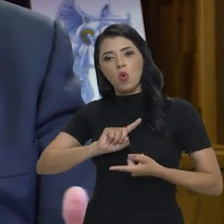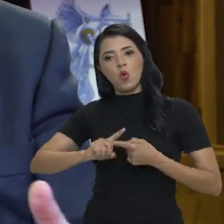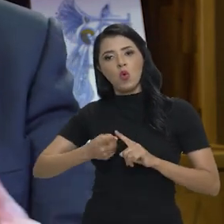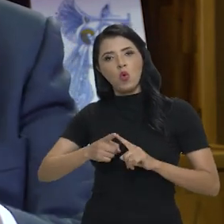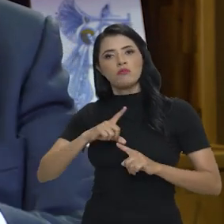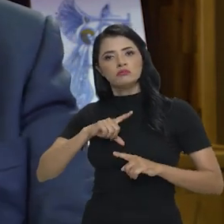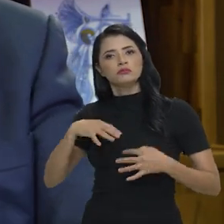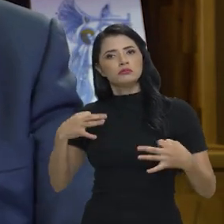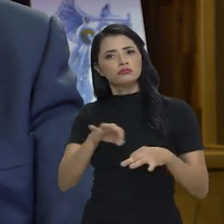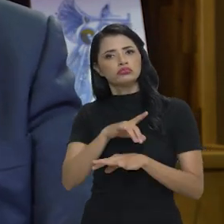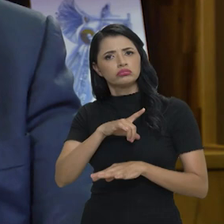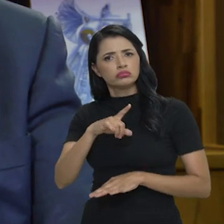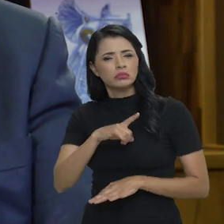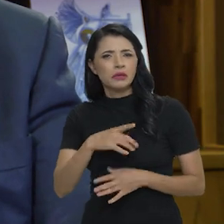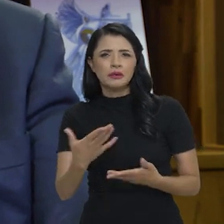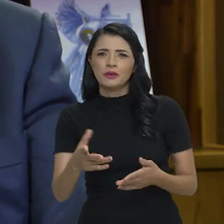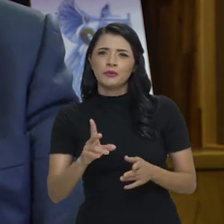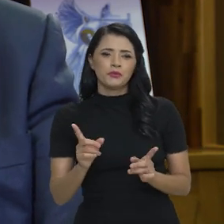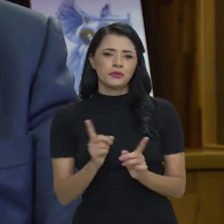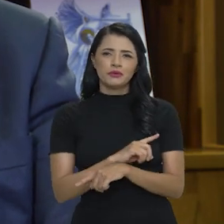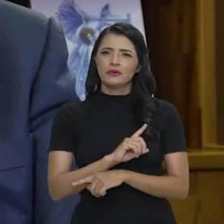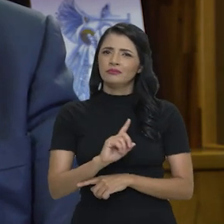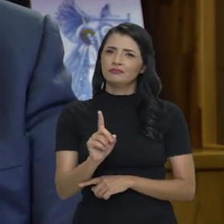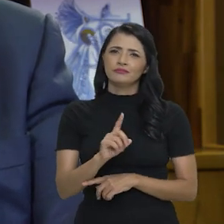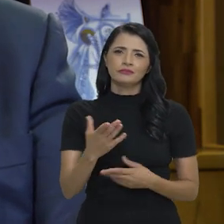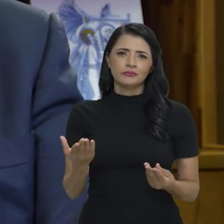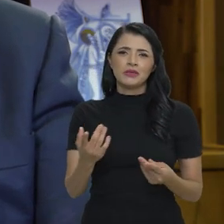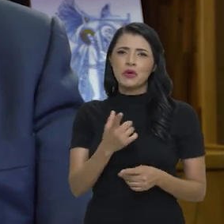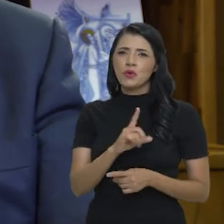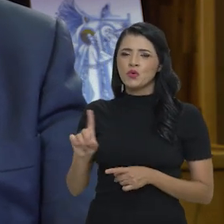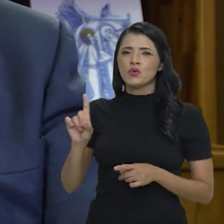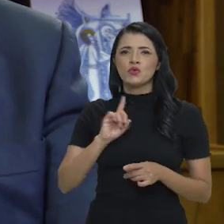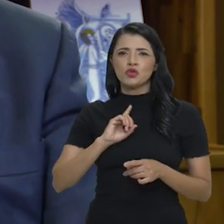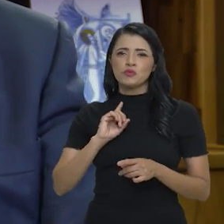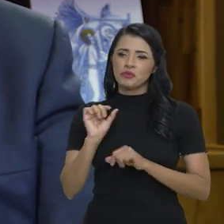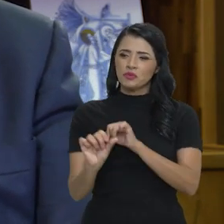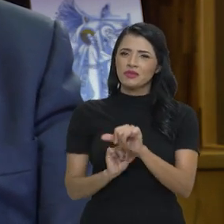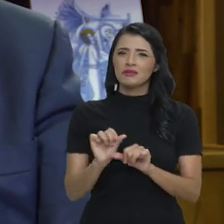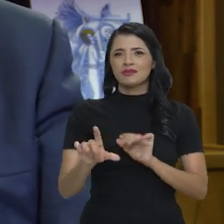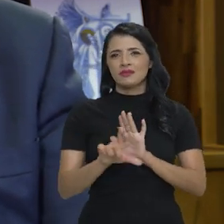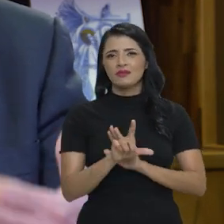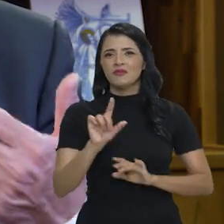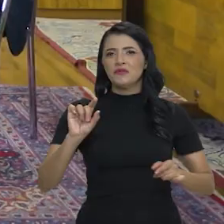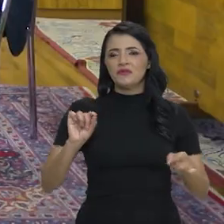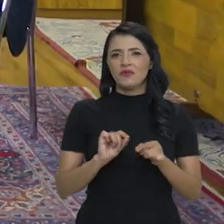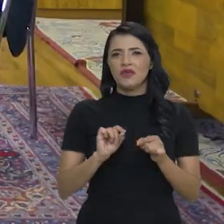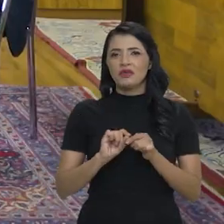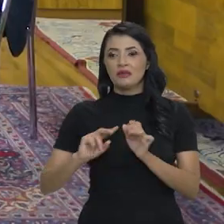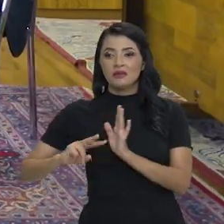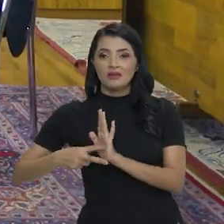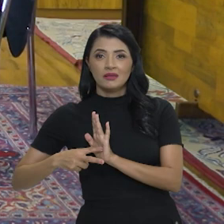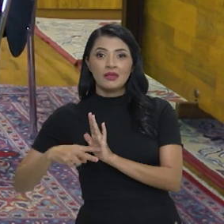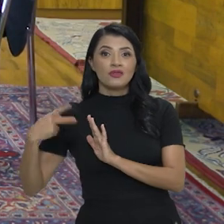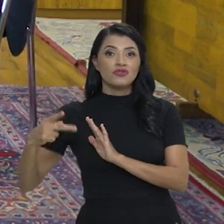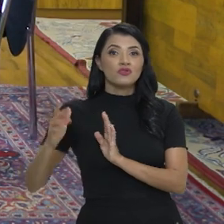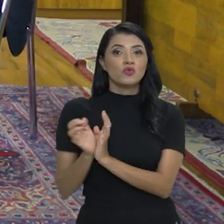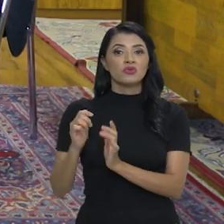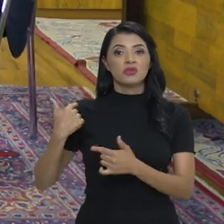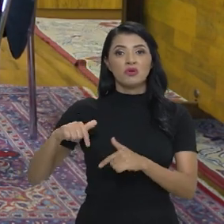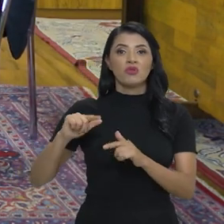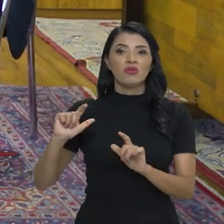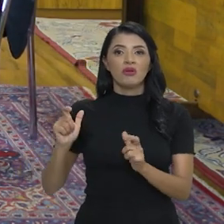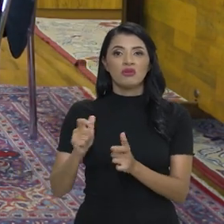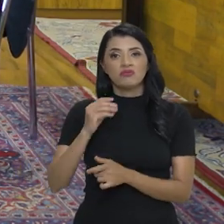boas negociações de bons acordos coletivos. Não é o contrário. O que a última reforma fez foi enfraquecer as entidades sindicais de